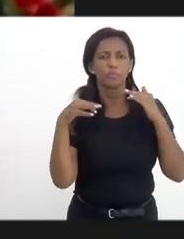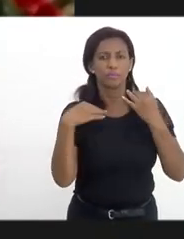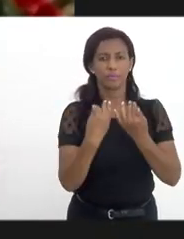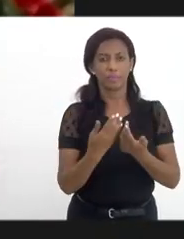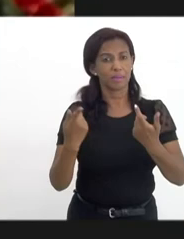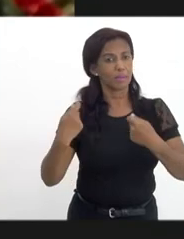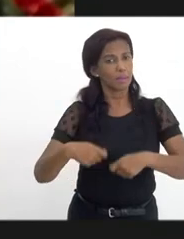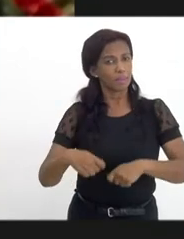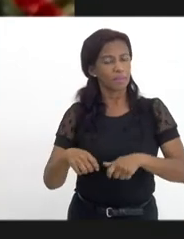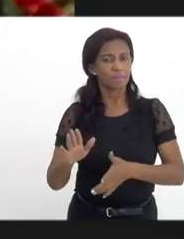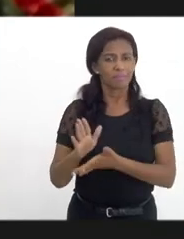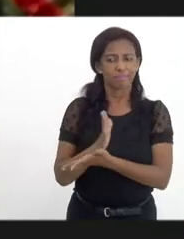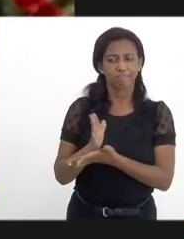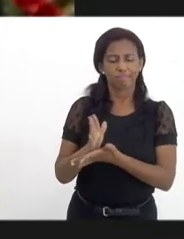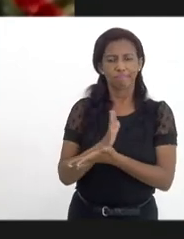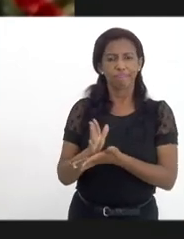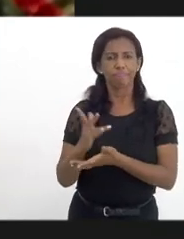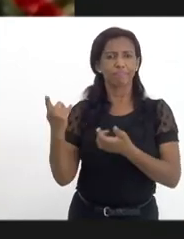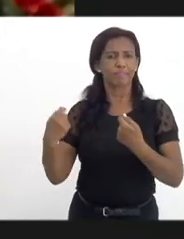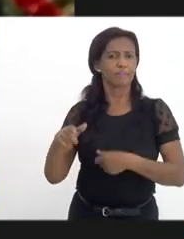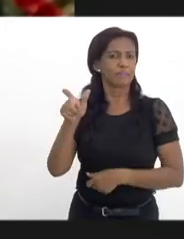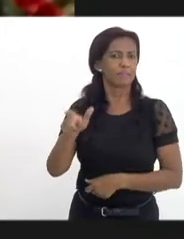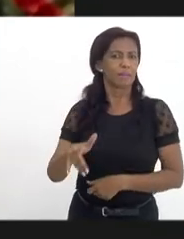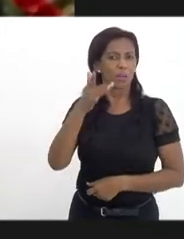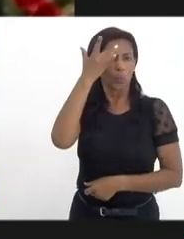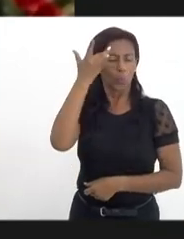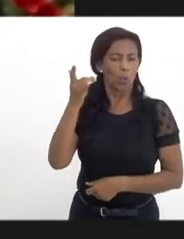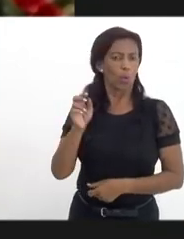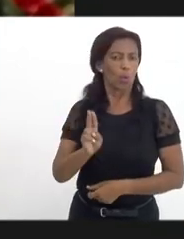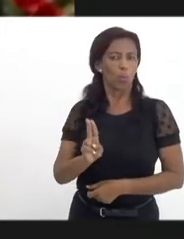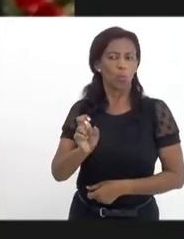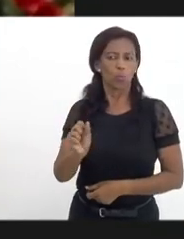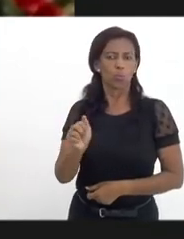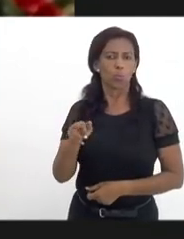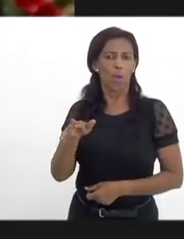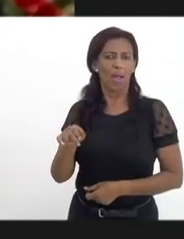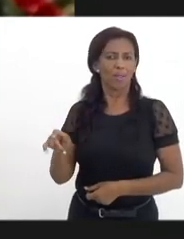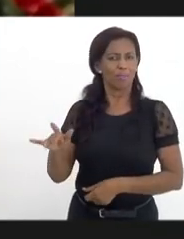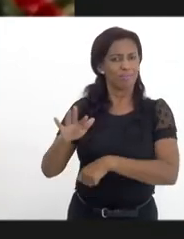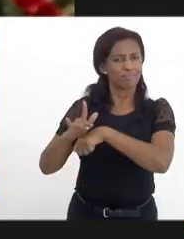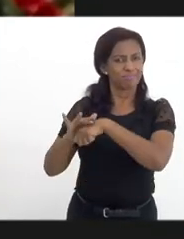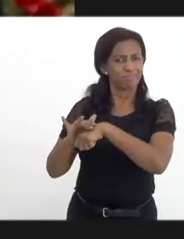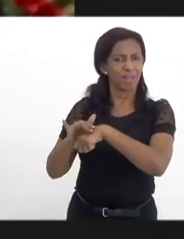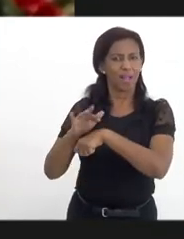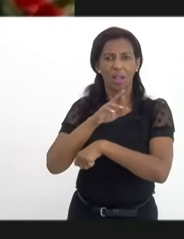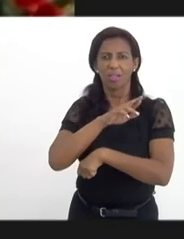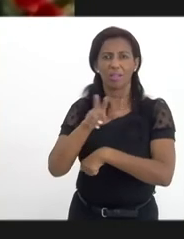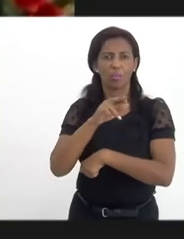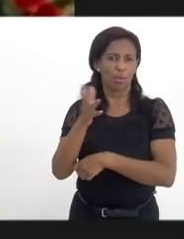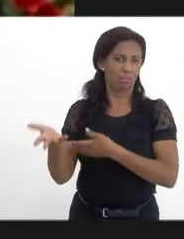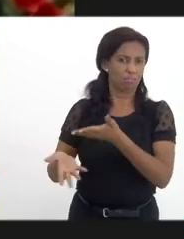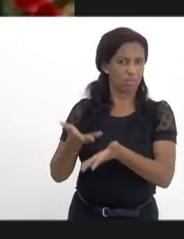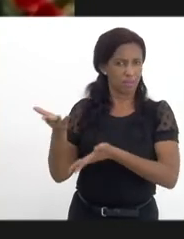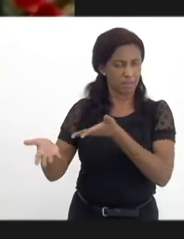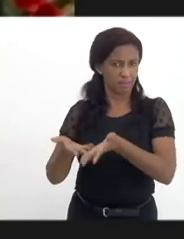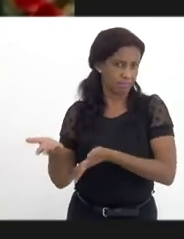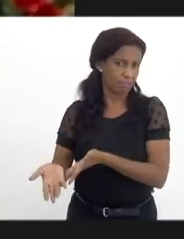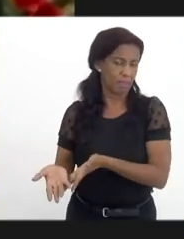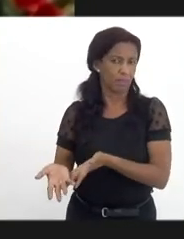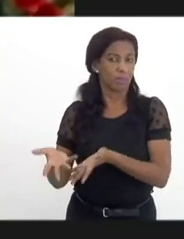que, de alguma maneira, o paciente, o usuário, não quer ser tratado, de maneira que a gente possa estar orientando,